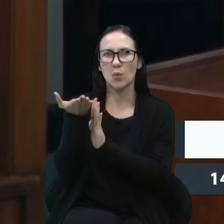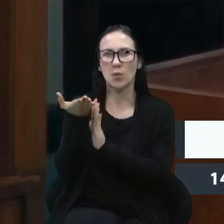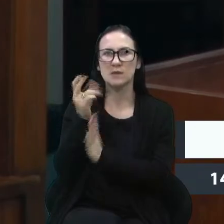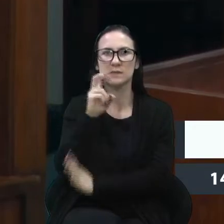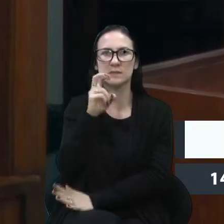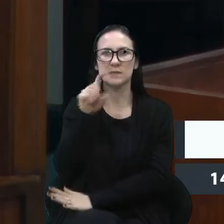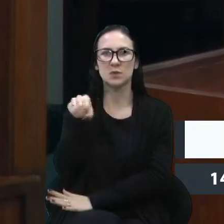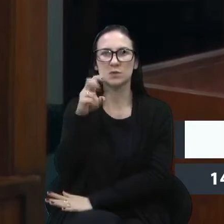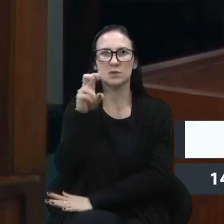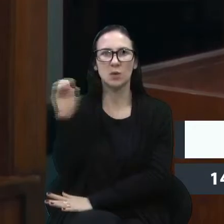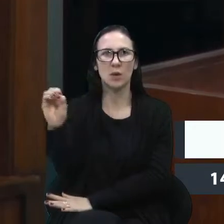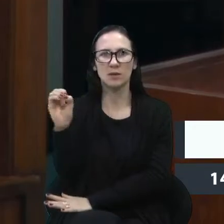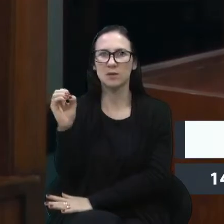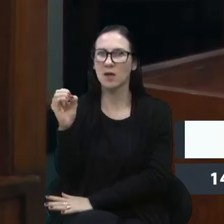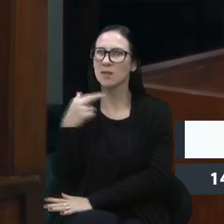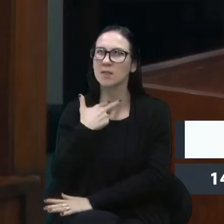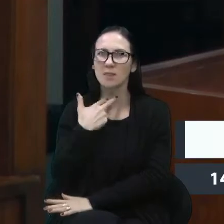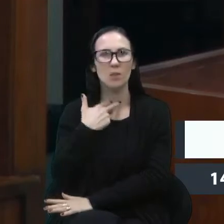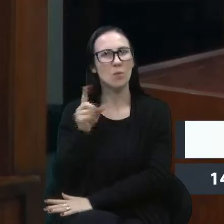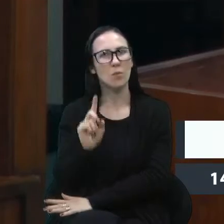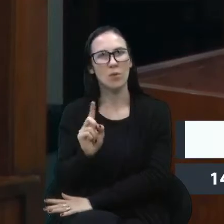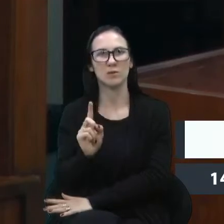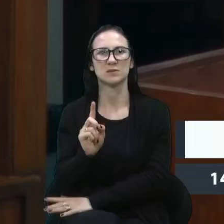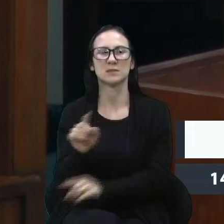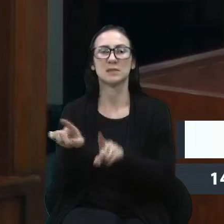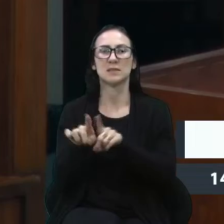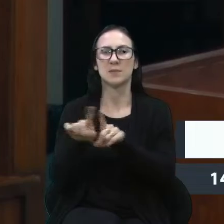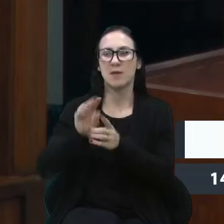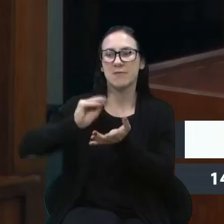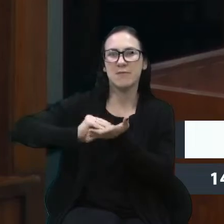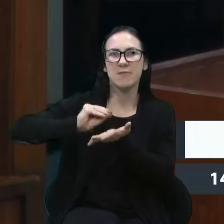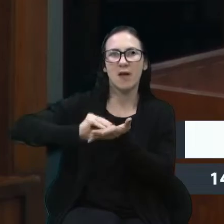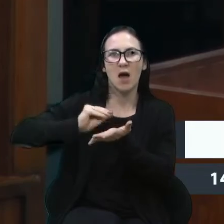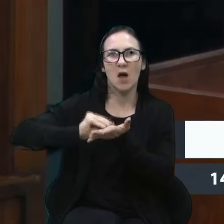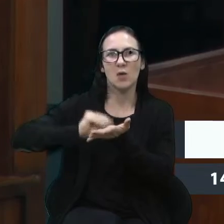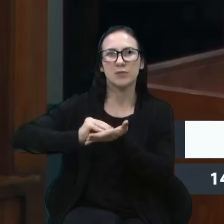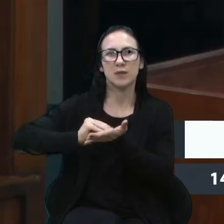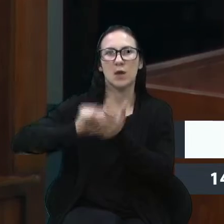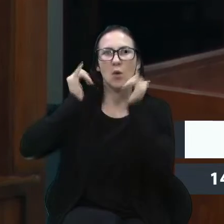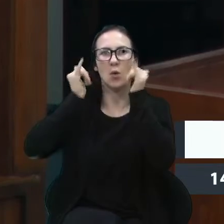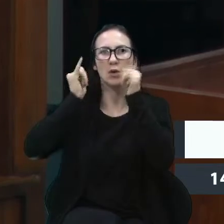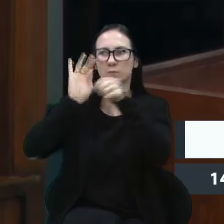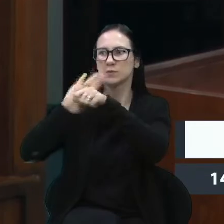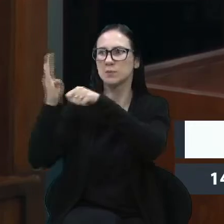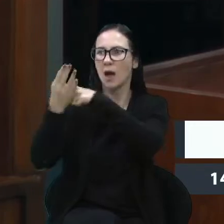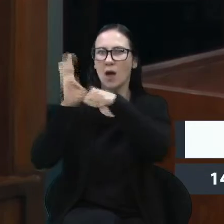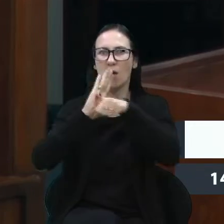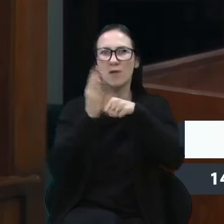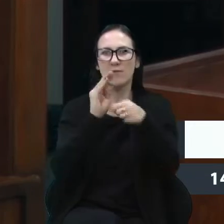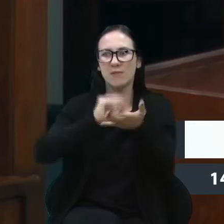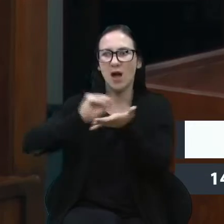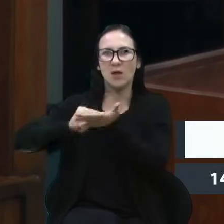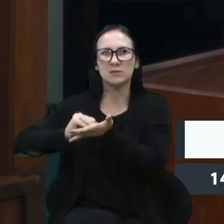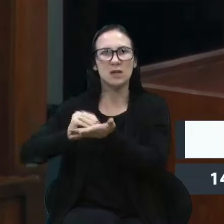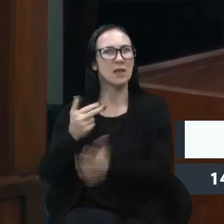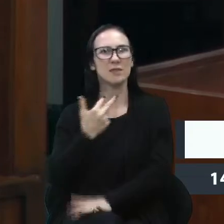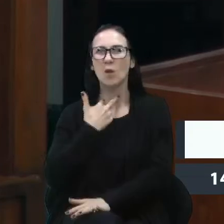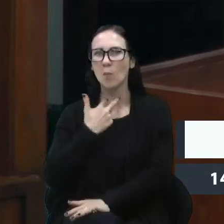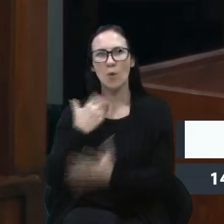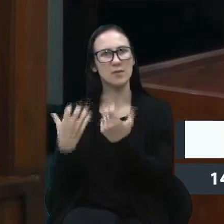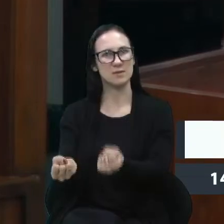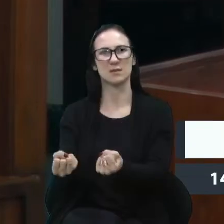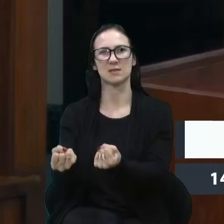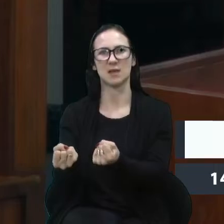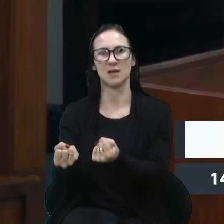Como não podemos admitir a falta de transporte público nos bairros? Como não podemos admitir a condição e a